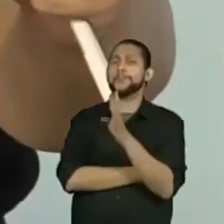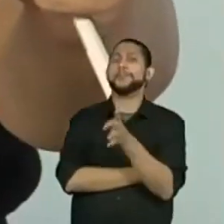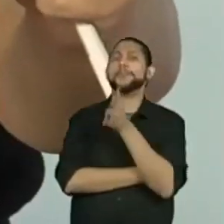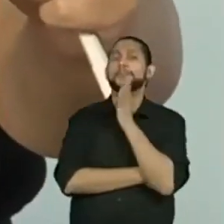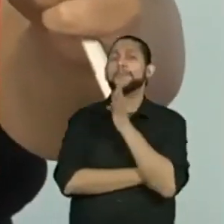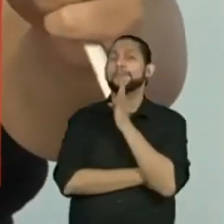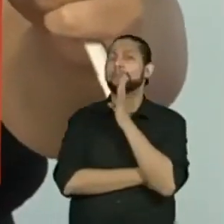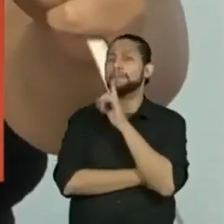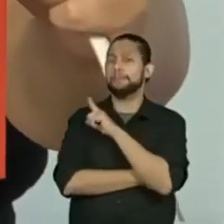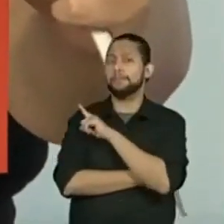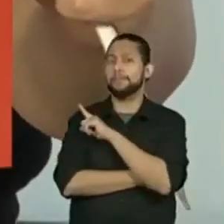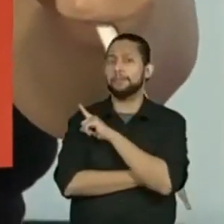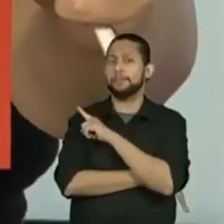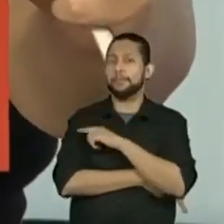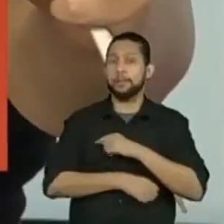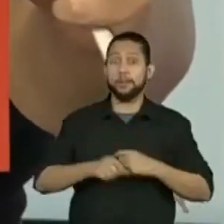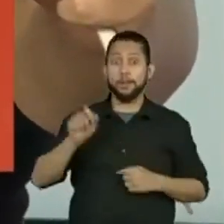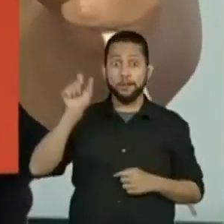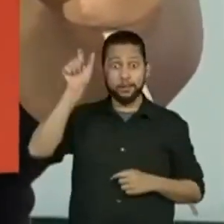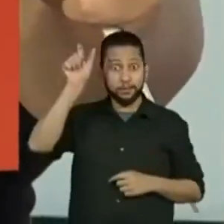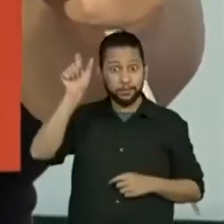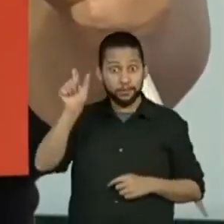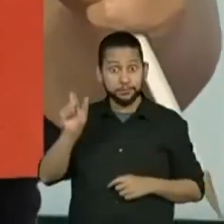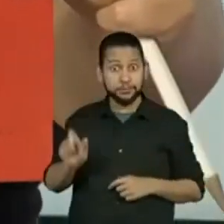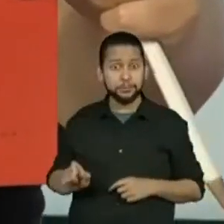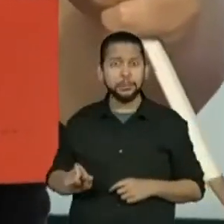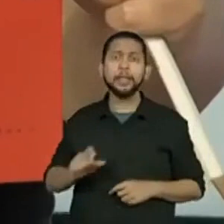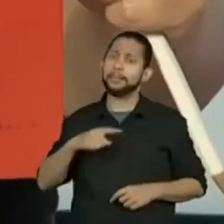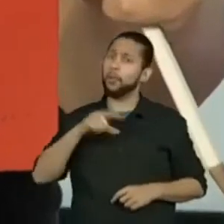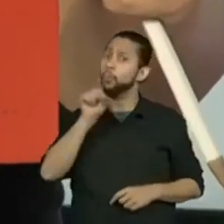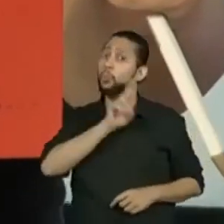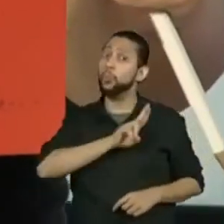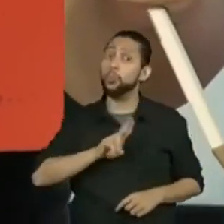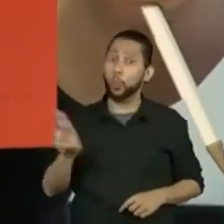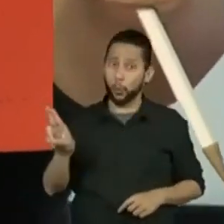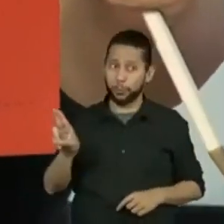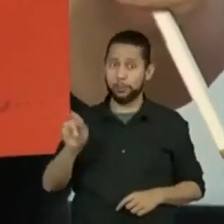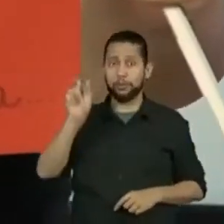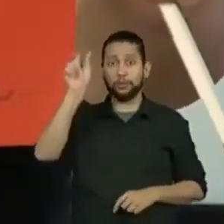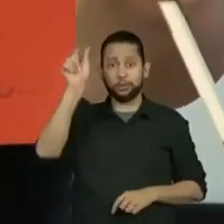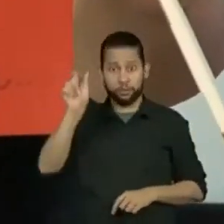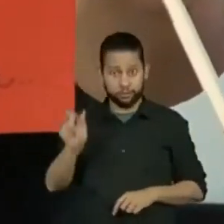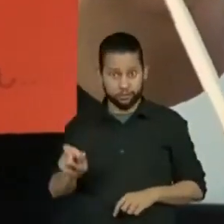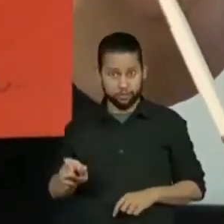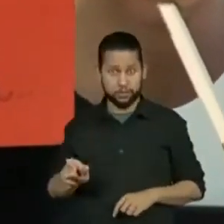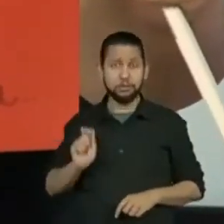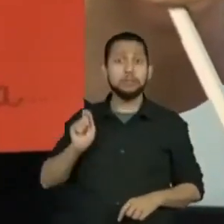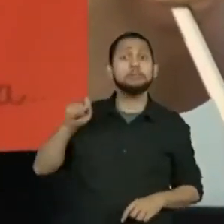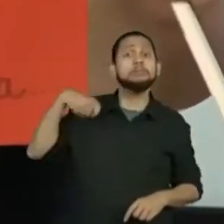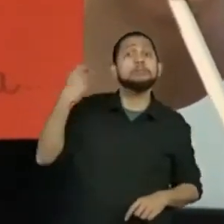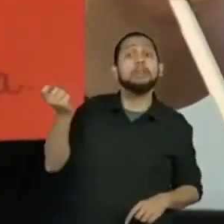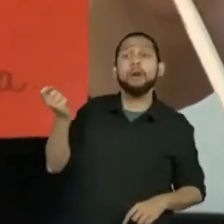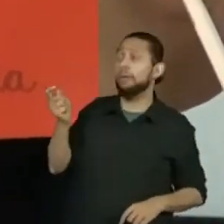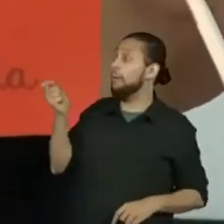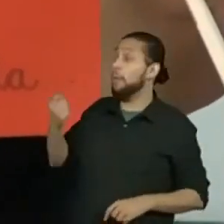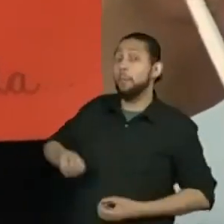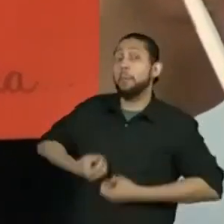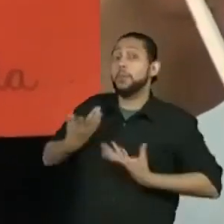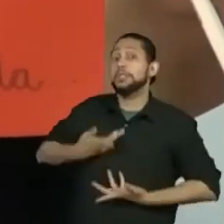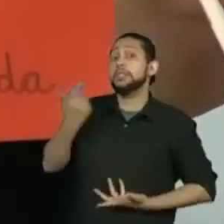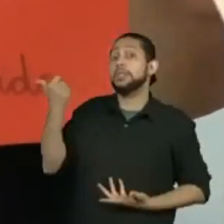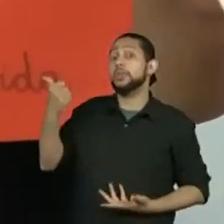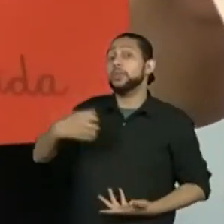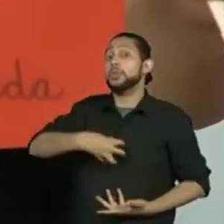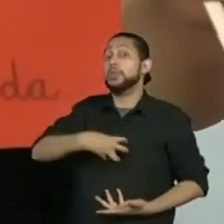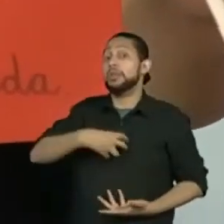qual é, né, que nome nós damos quando fazemos um poema desta forma, uma poesia desta